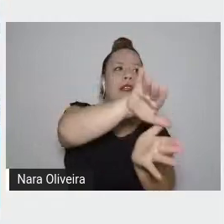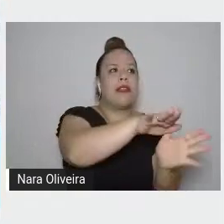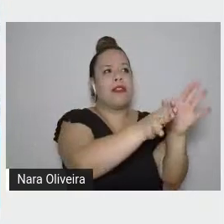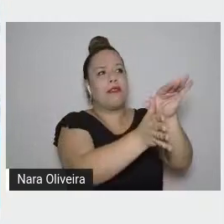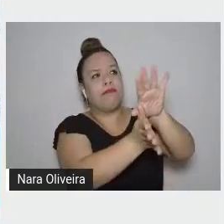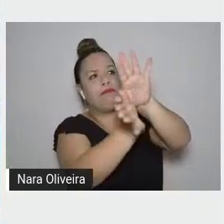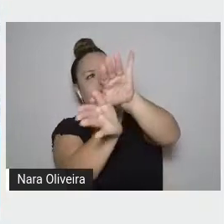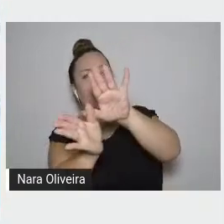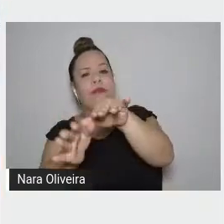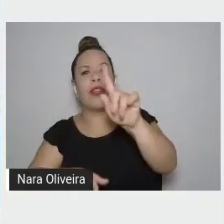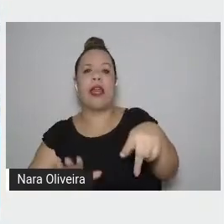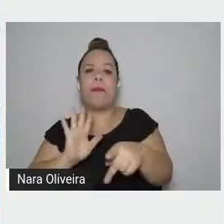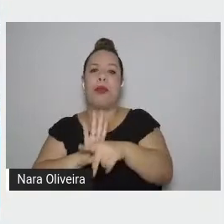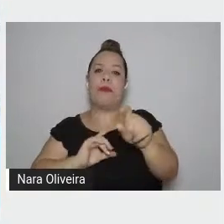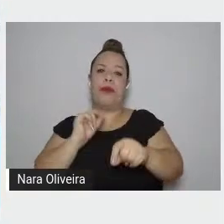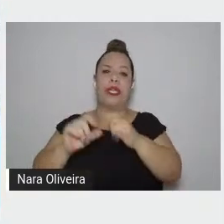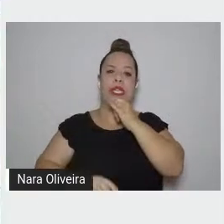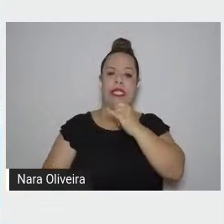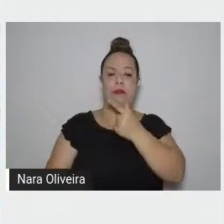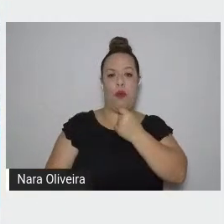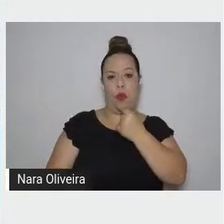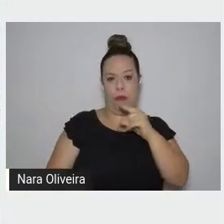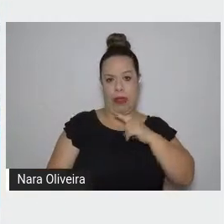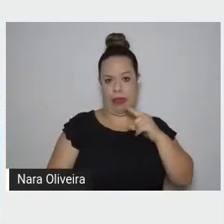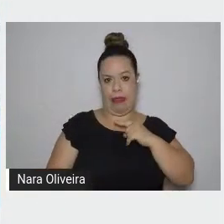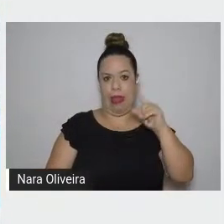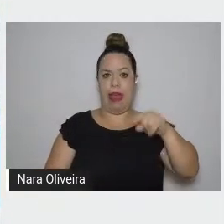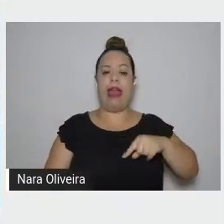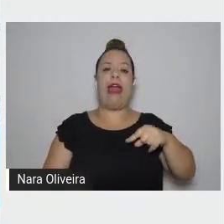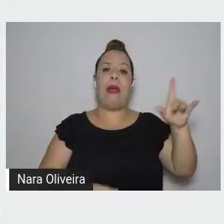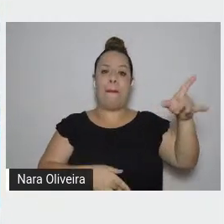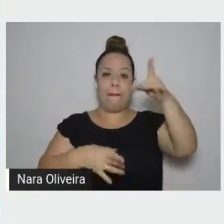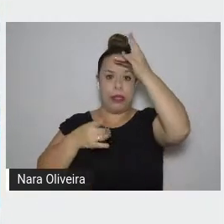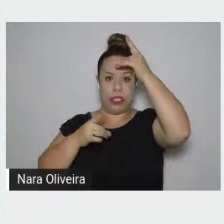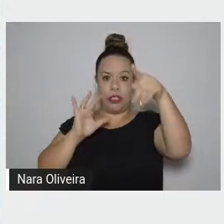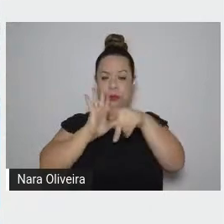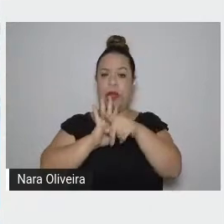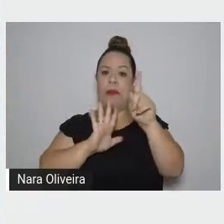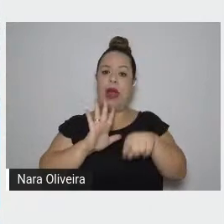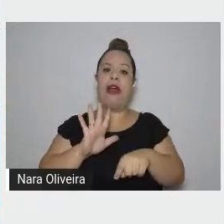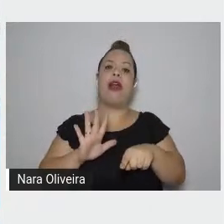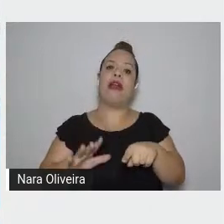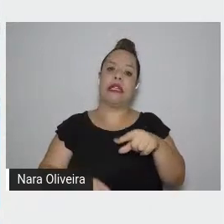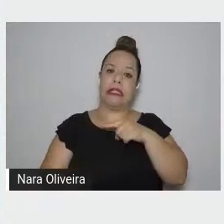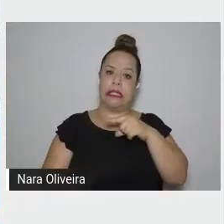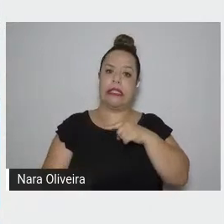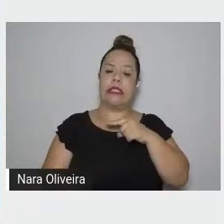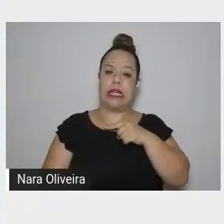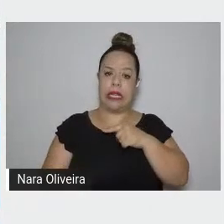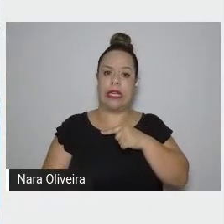personagem do memorial do convento,